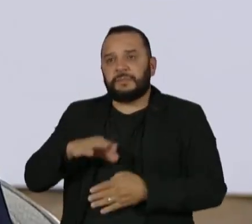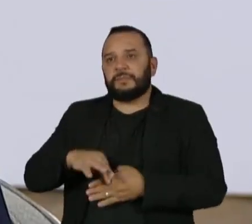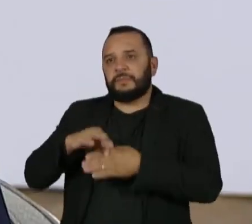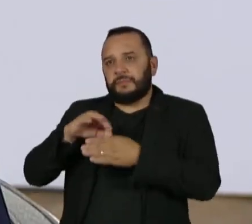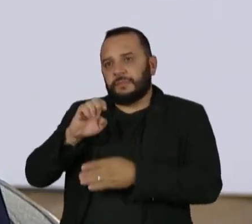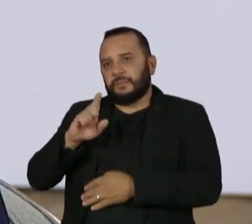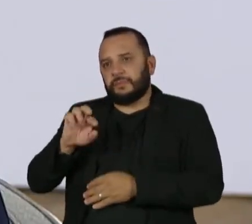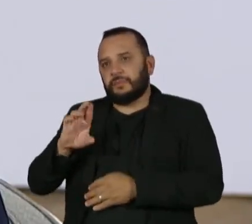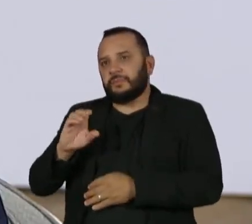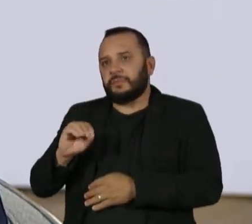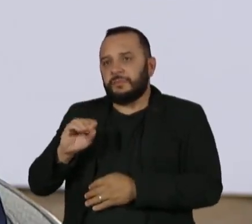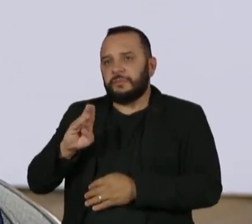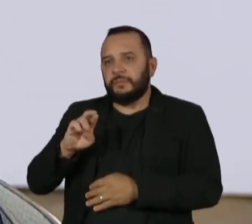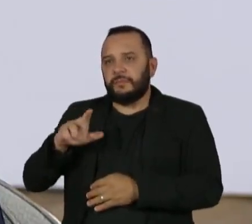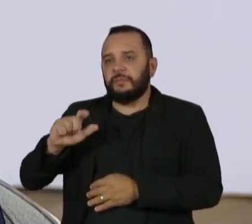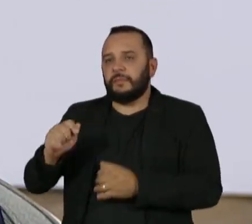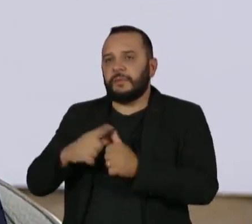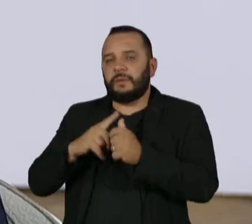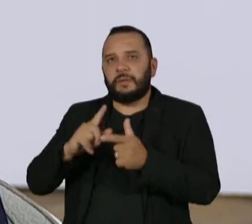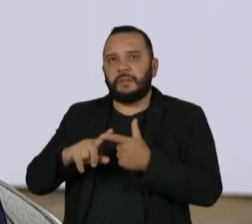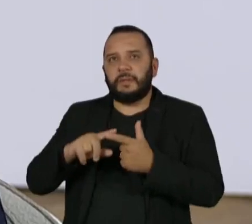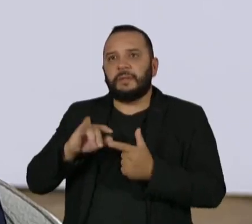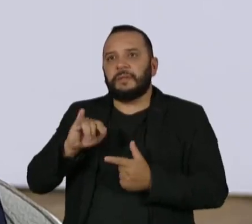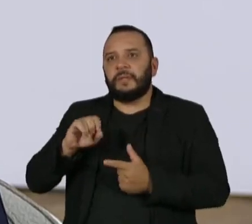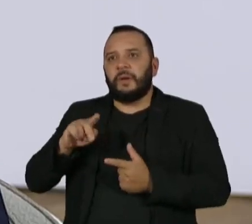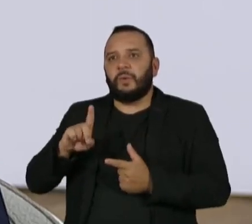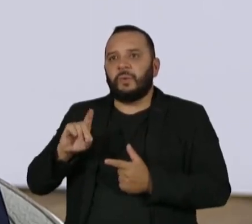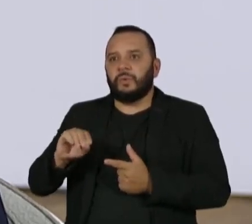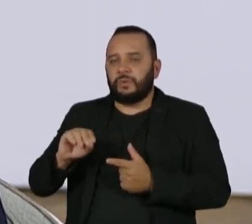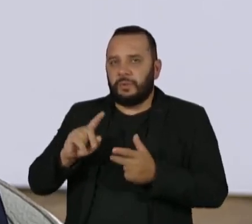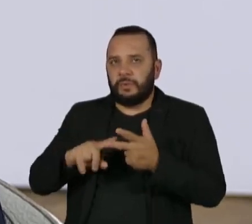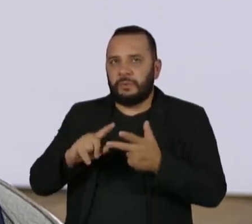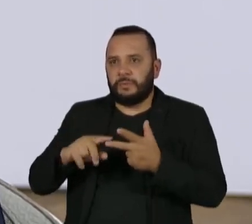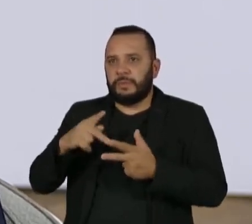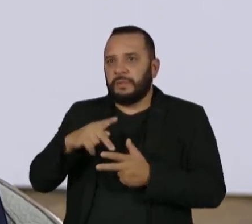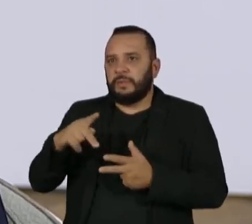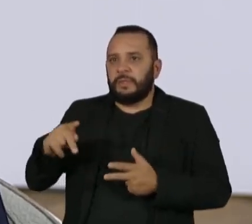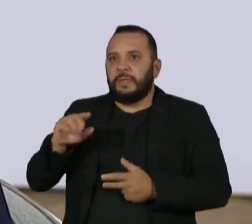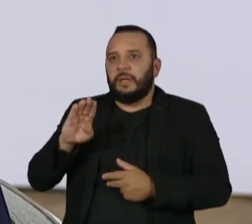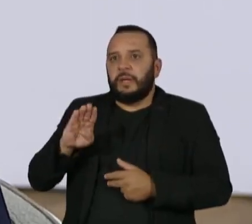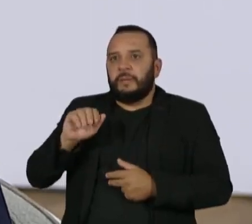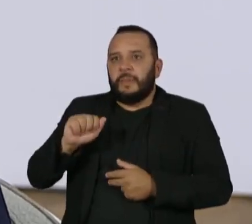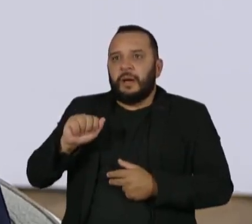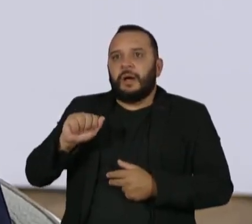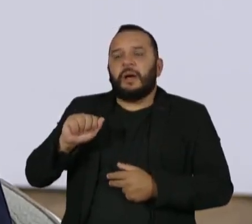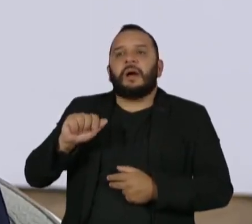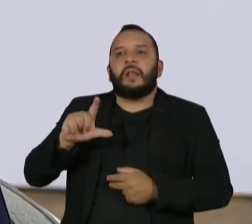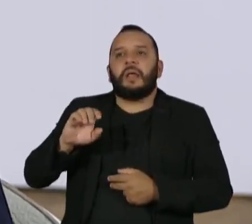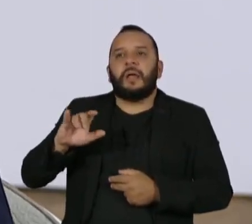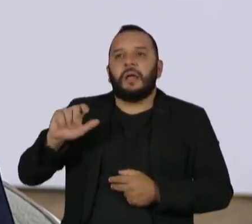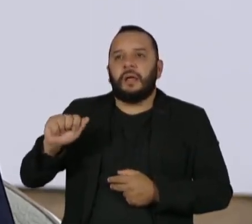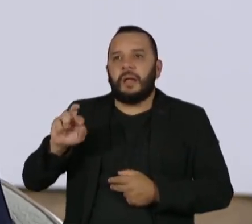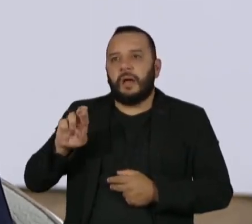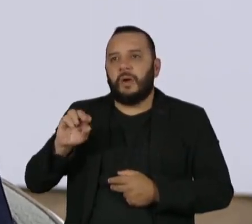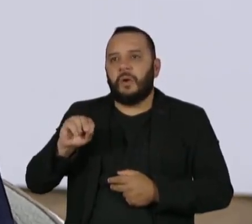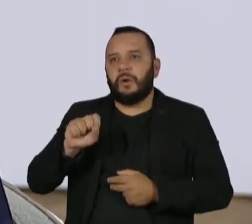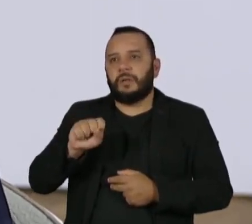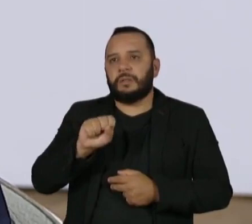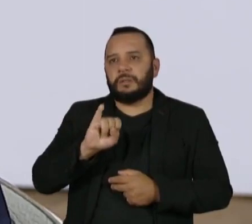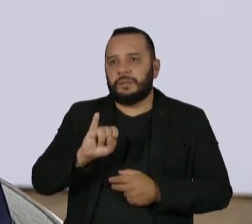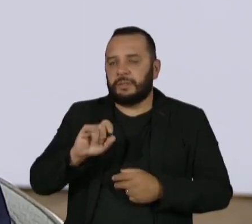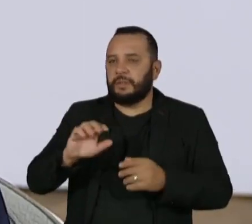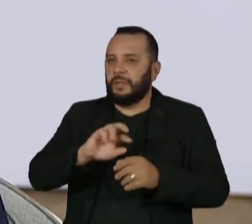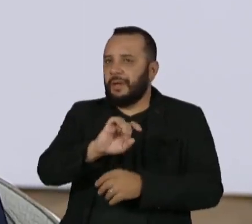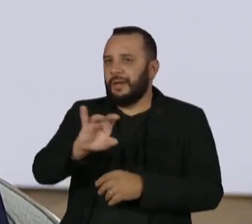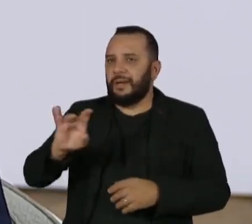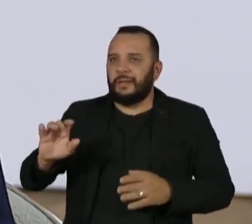Braga no Senado, pelo líder Isnaldo Bulhões na Câmara, pelo presidente Baleia Rossi. E cada partido pelas